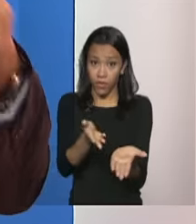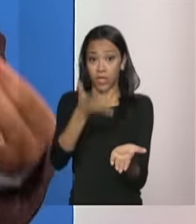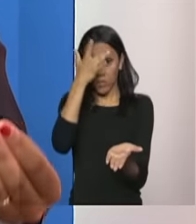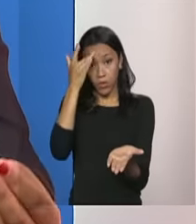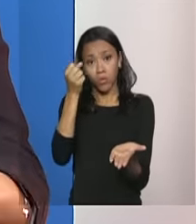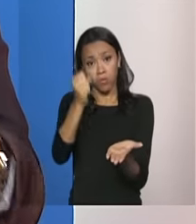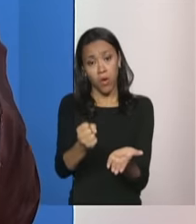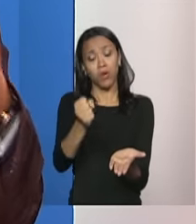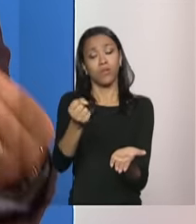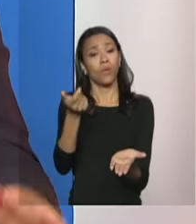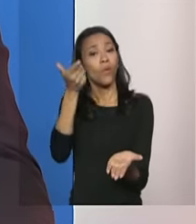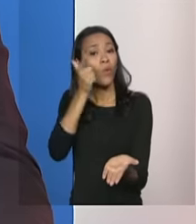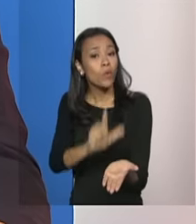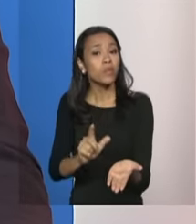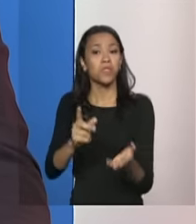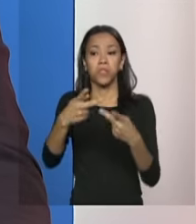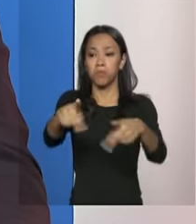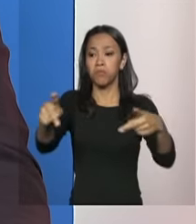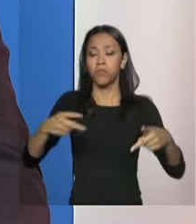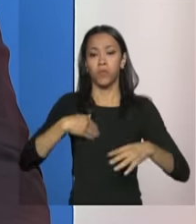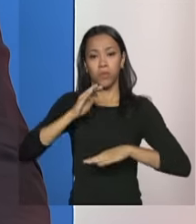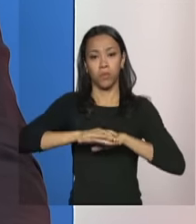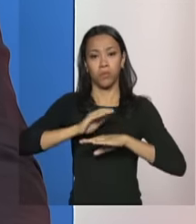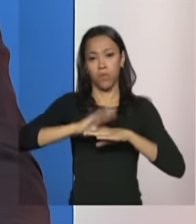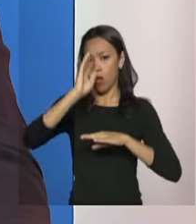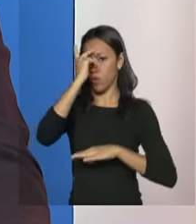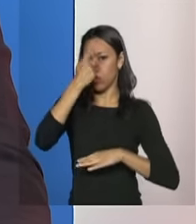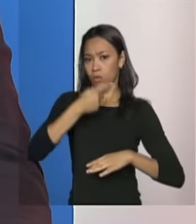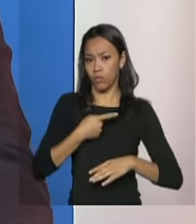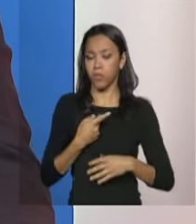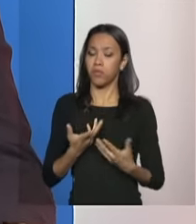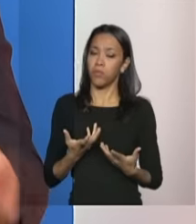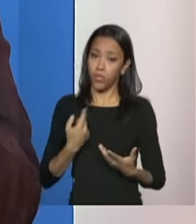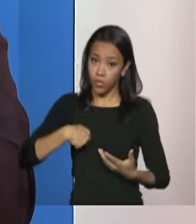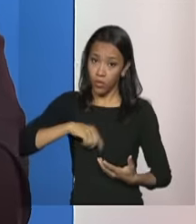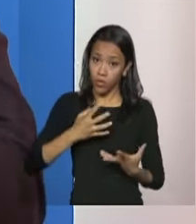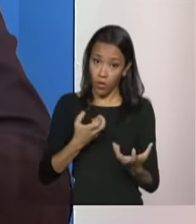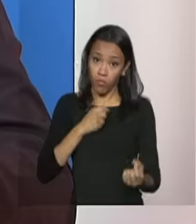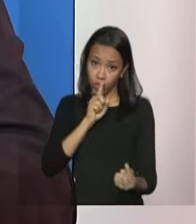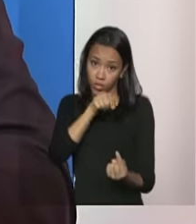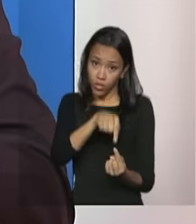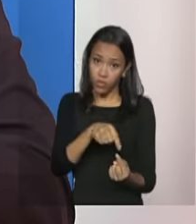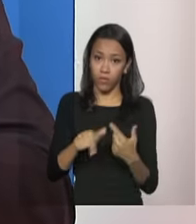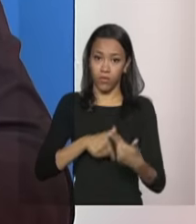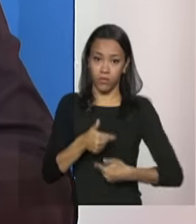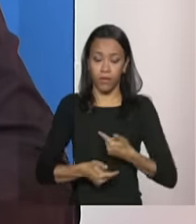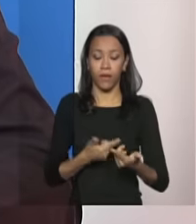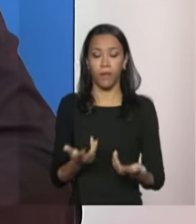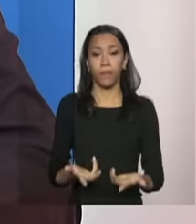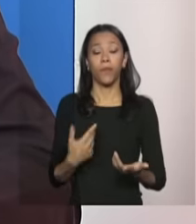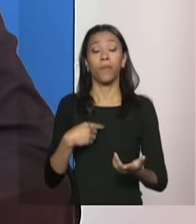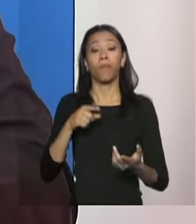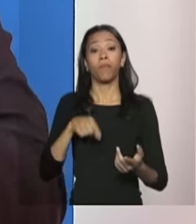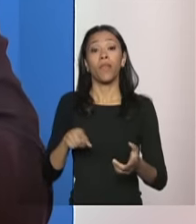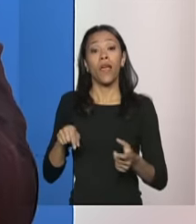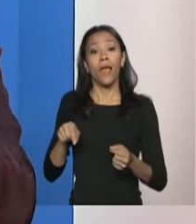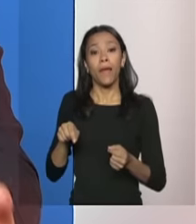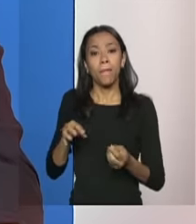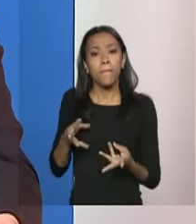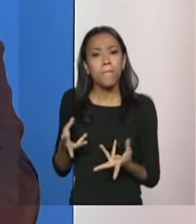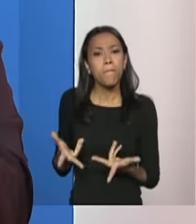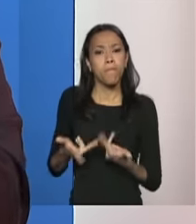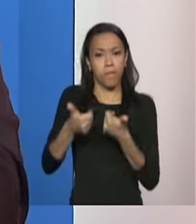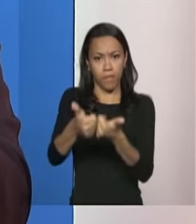possam realmente alcançar a autonomia e a independência que a gente busca então reordenar é exatamente qualificar esses serviços e é um